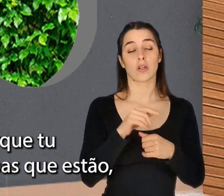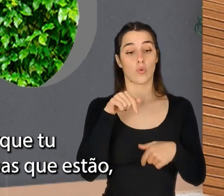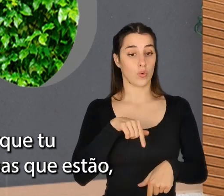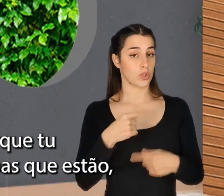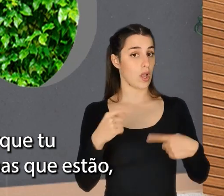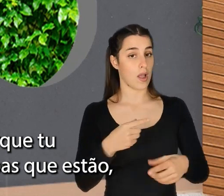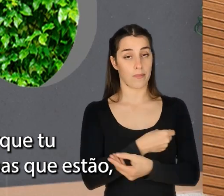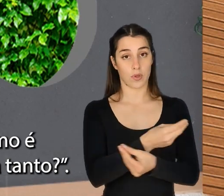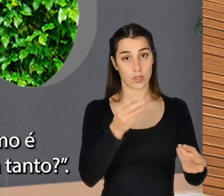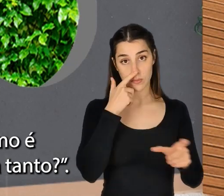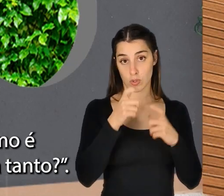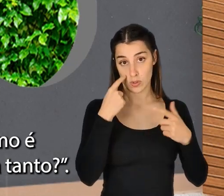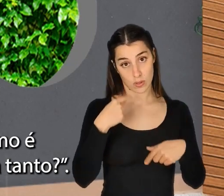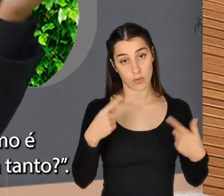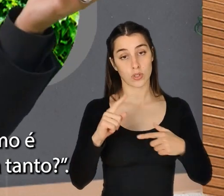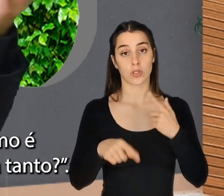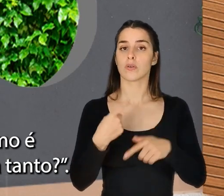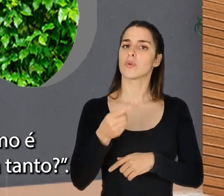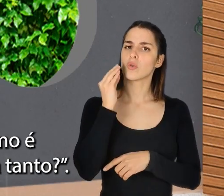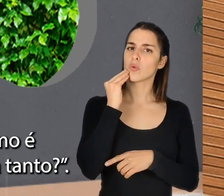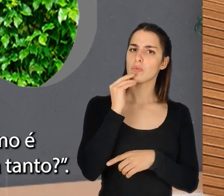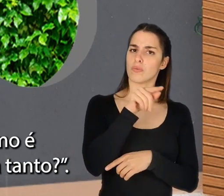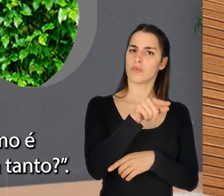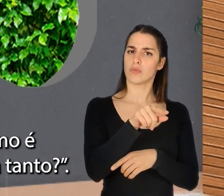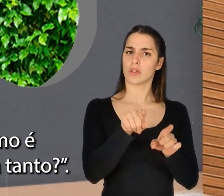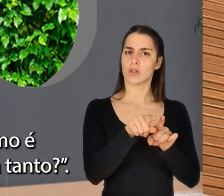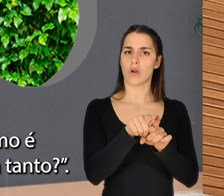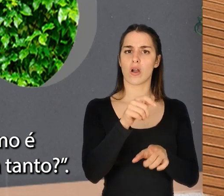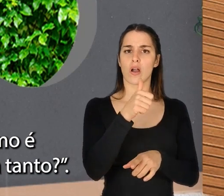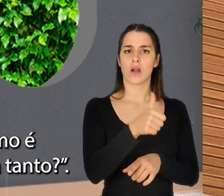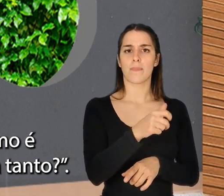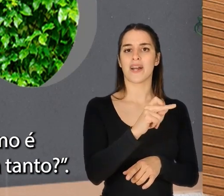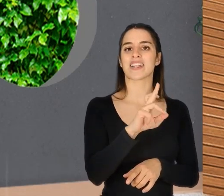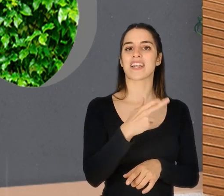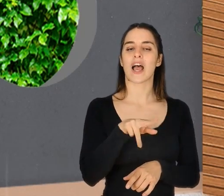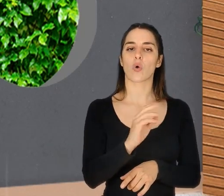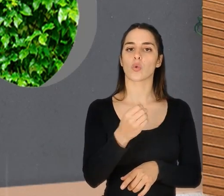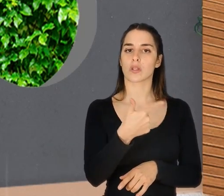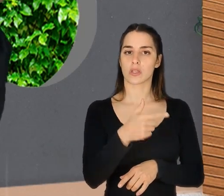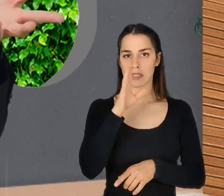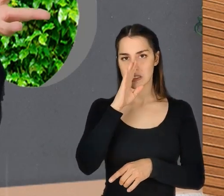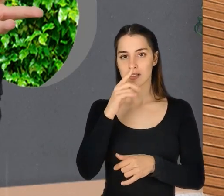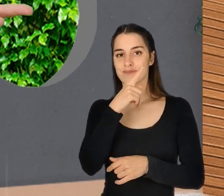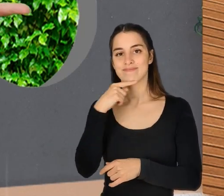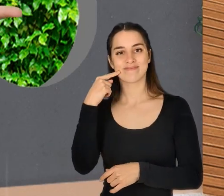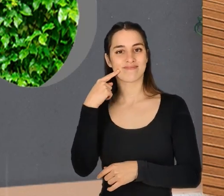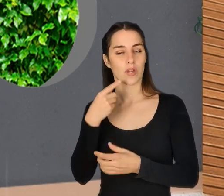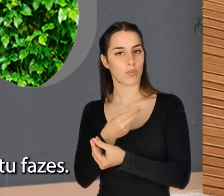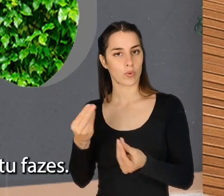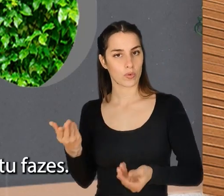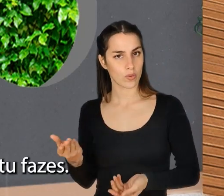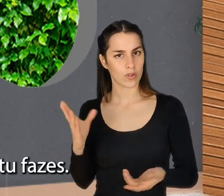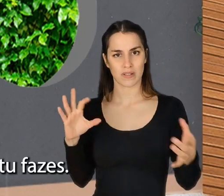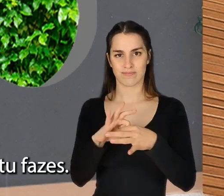hoje em dia há muitas pessoas que estão, que mostram e depois, então, mas como é que ela está com o Bernalto se ela sorria tanto? Pois, porque estava a desempenhar algo, não é?